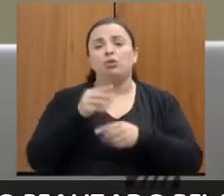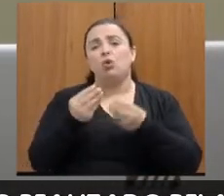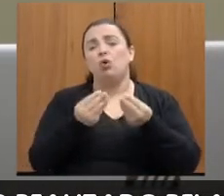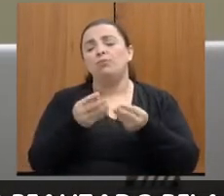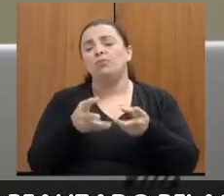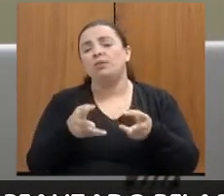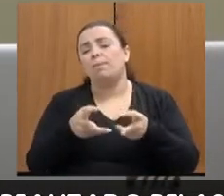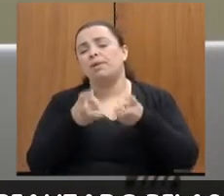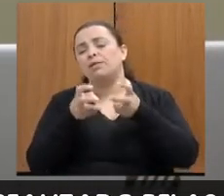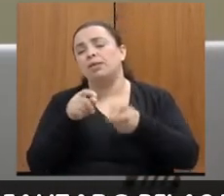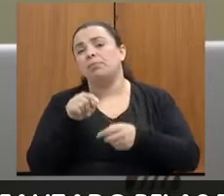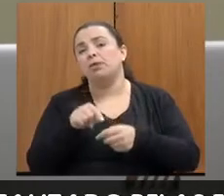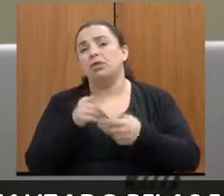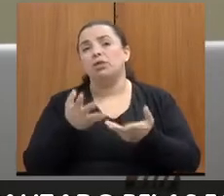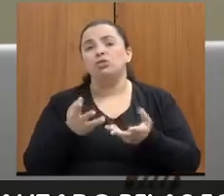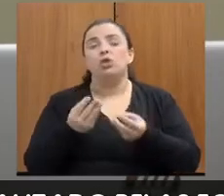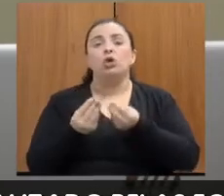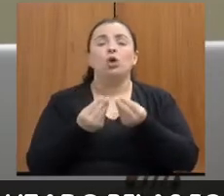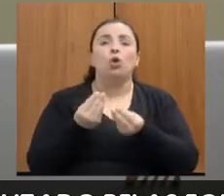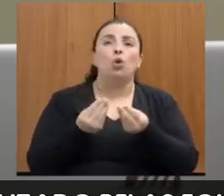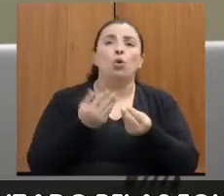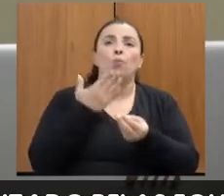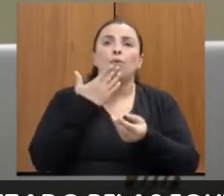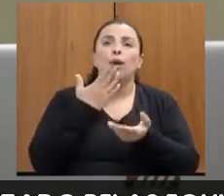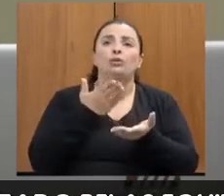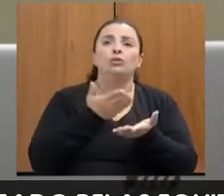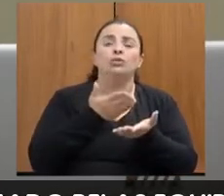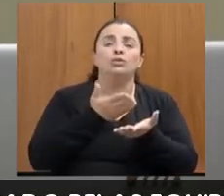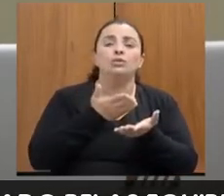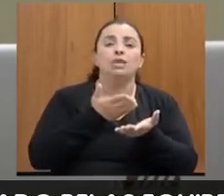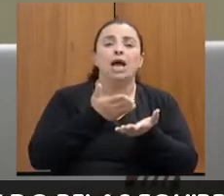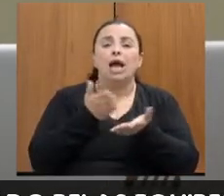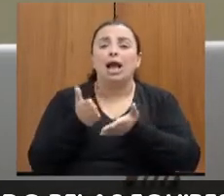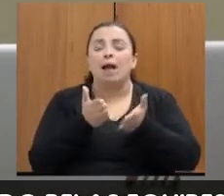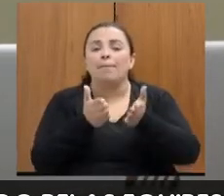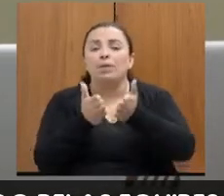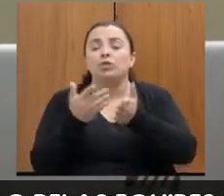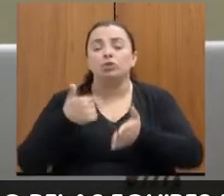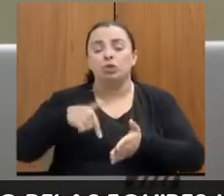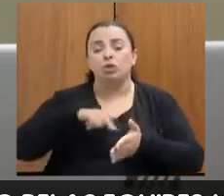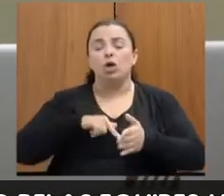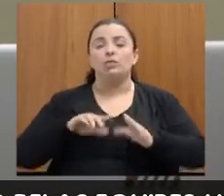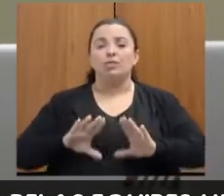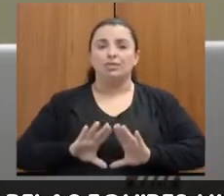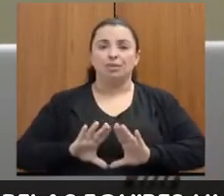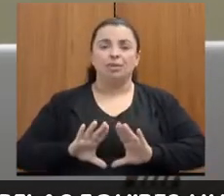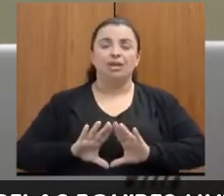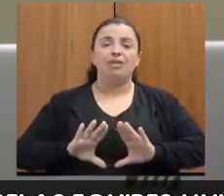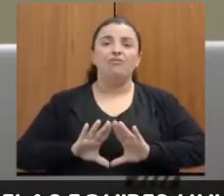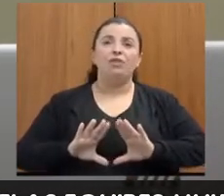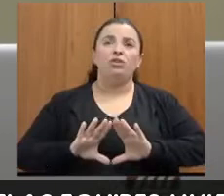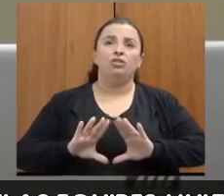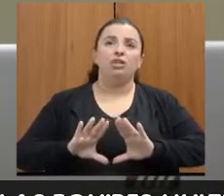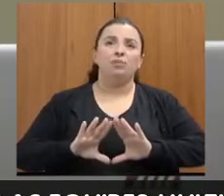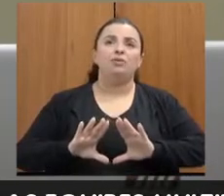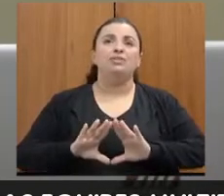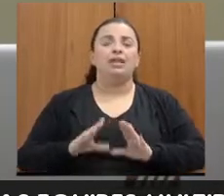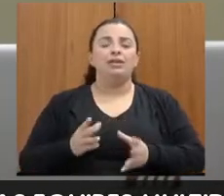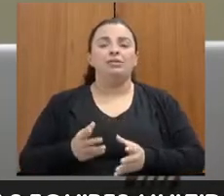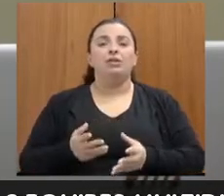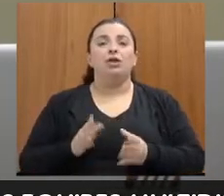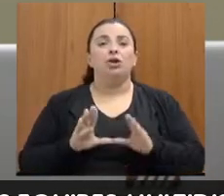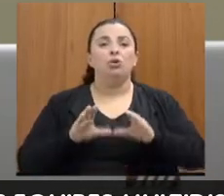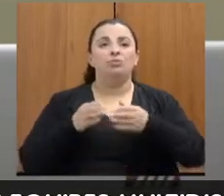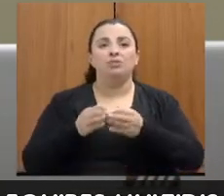fato os caminhos que nós, enquanto Assembleia Legislativa de Minas, enquanto Comissão em Defesa dos Direitos da Mulher,